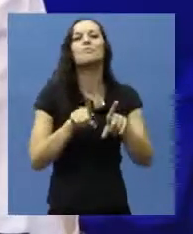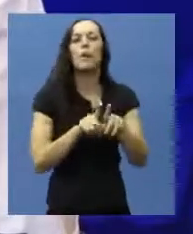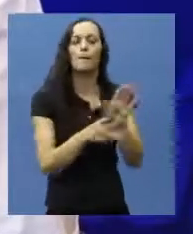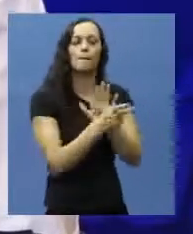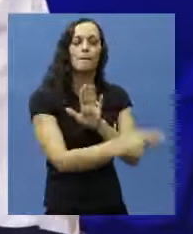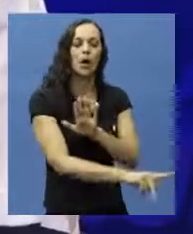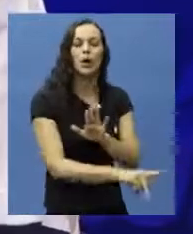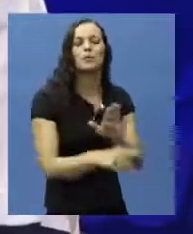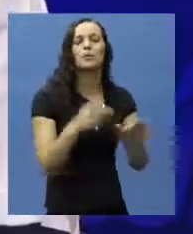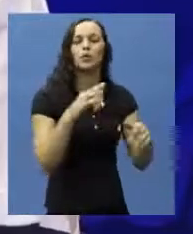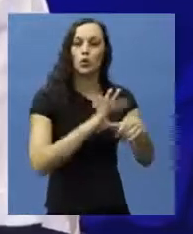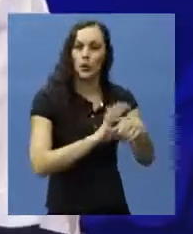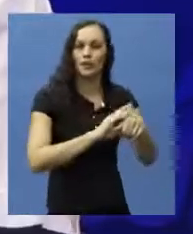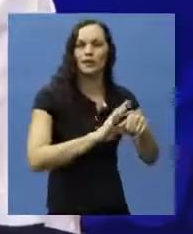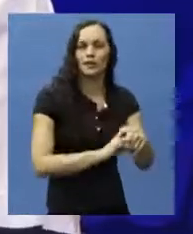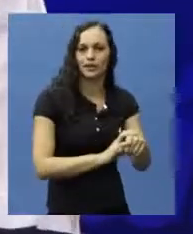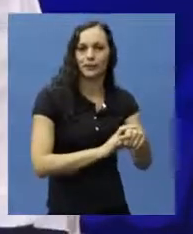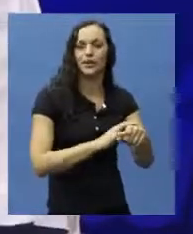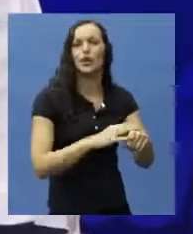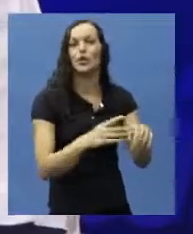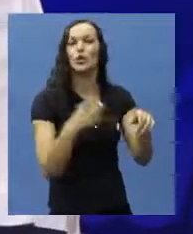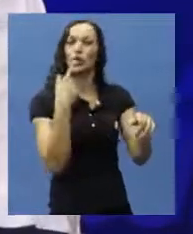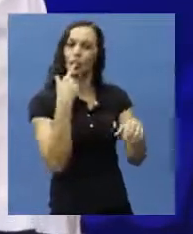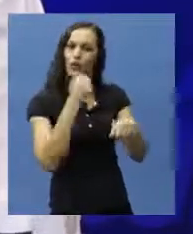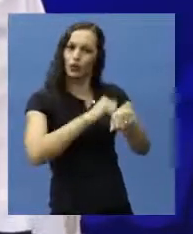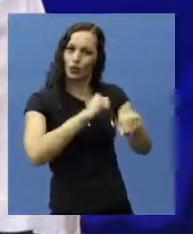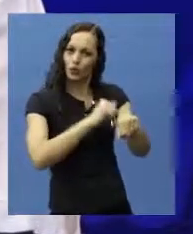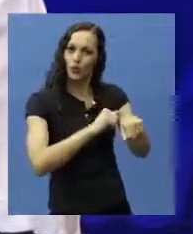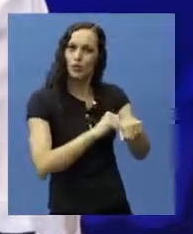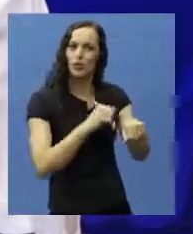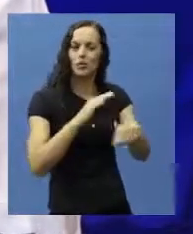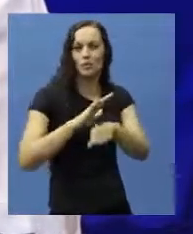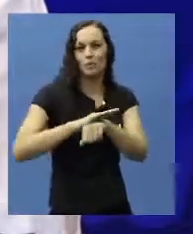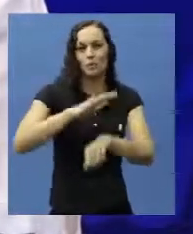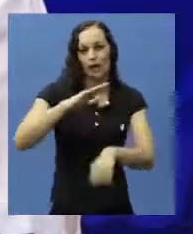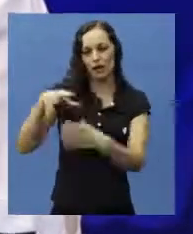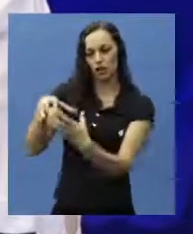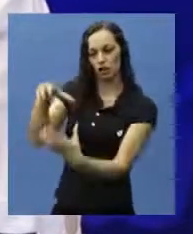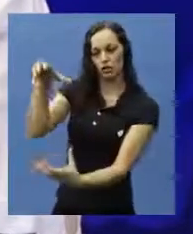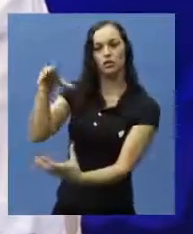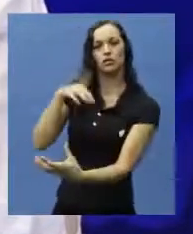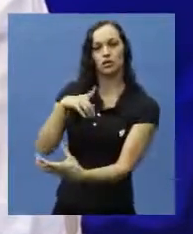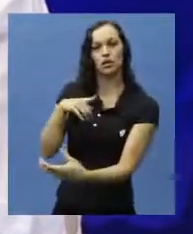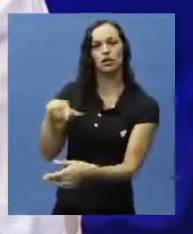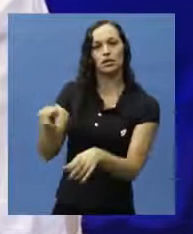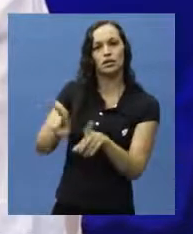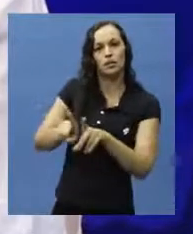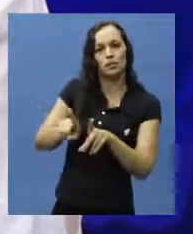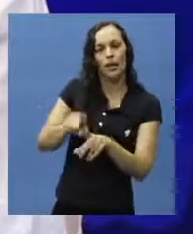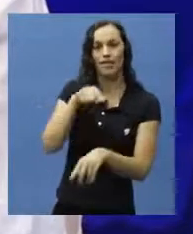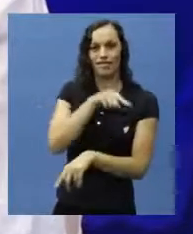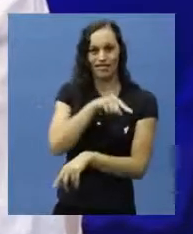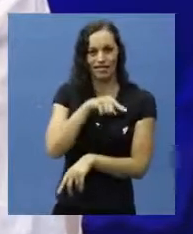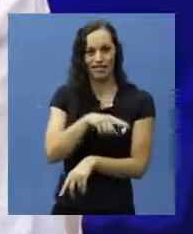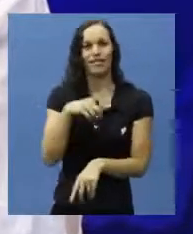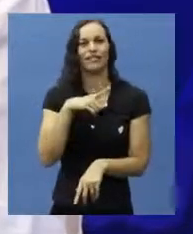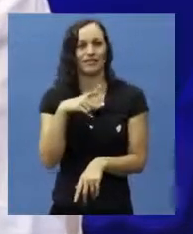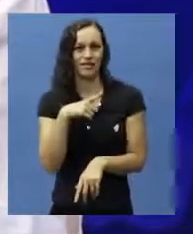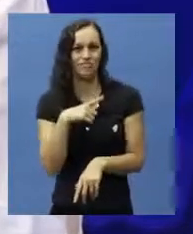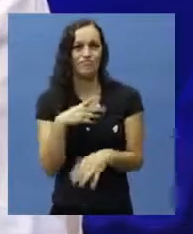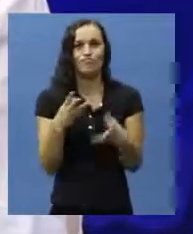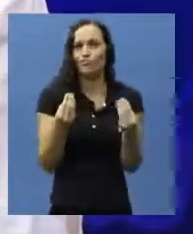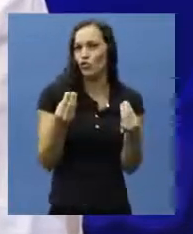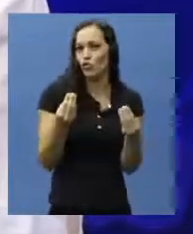ortopedia temos esses pacientes idosos, o foco aqui é mais idoso, nós temos uma parte dos